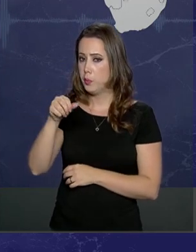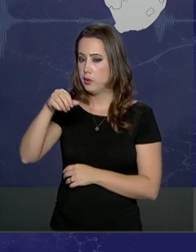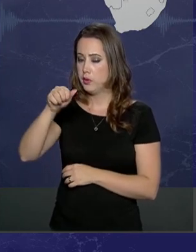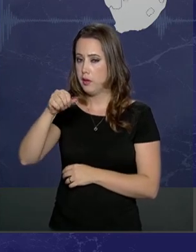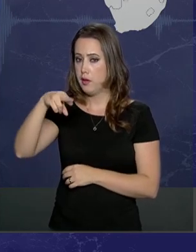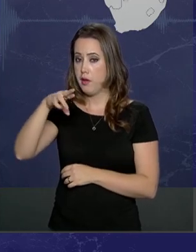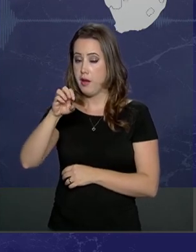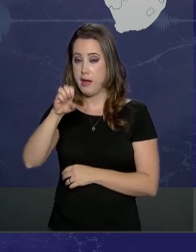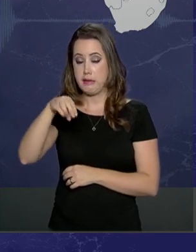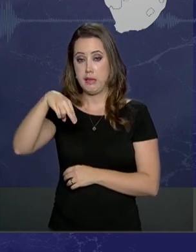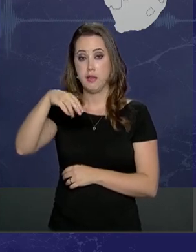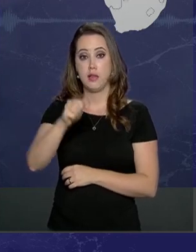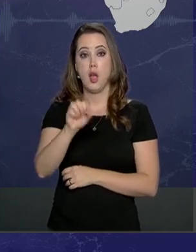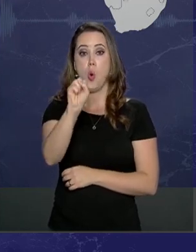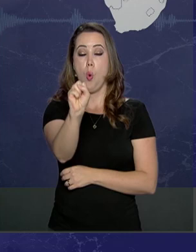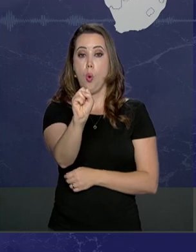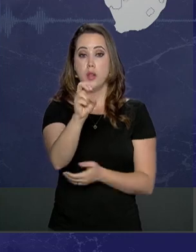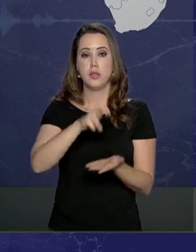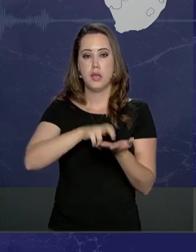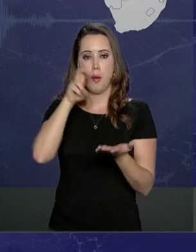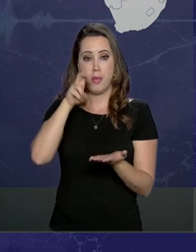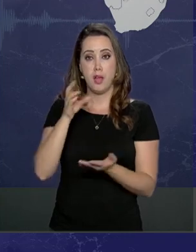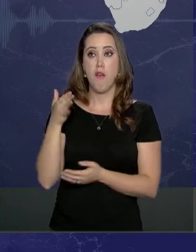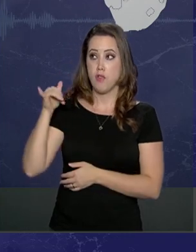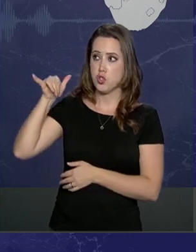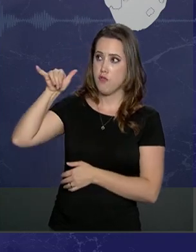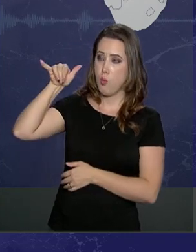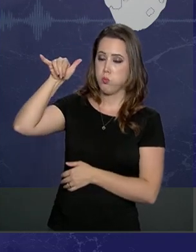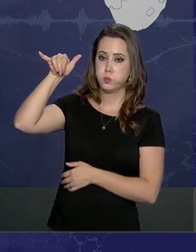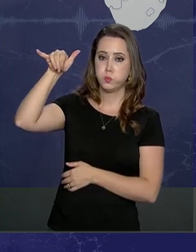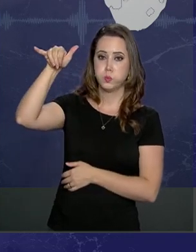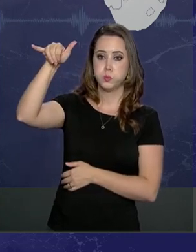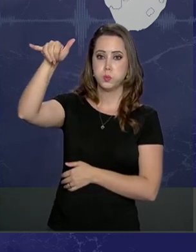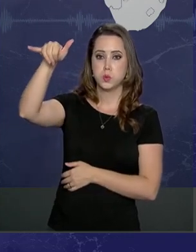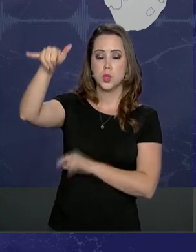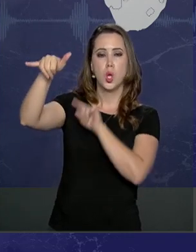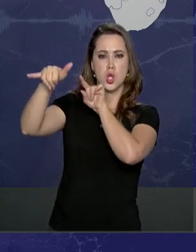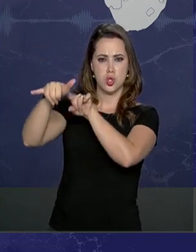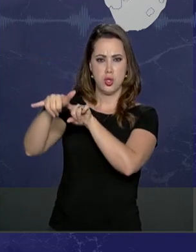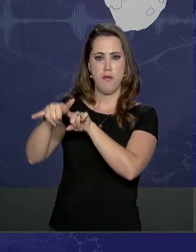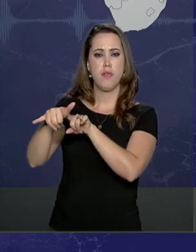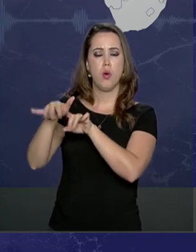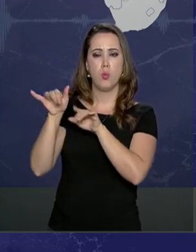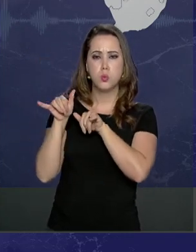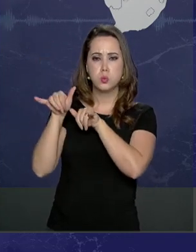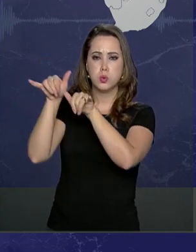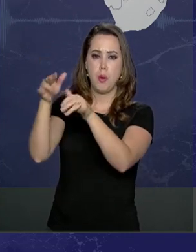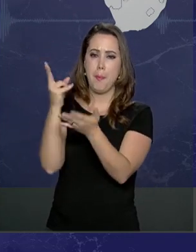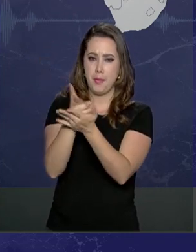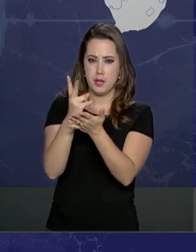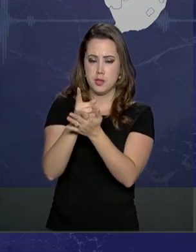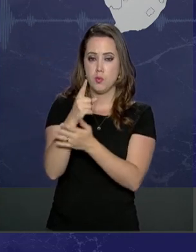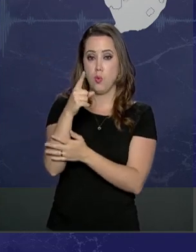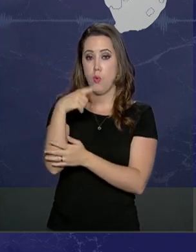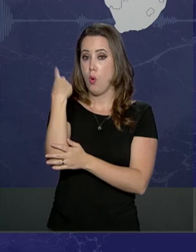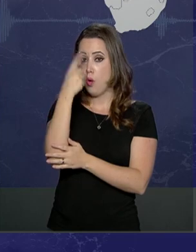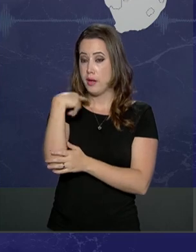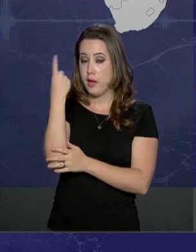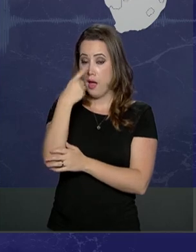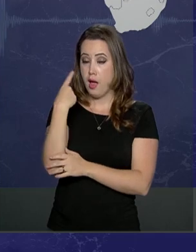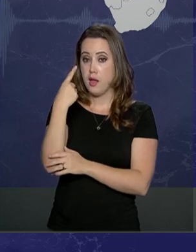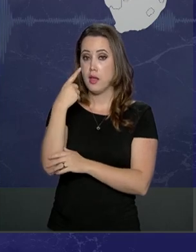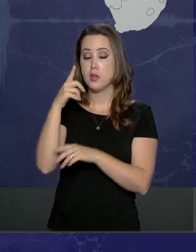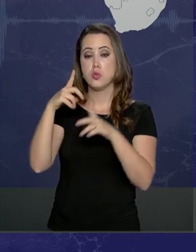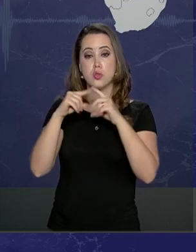terça-feira no Hércules da Força Aérea Brasileira. Lembrando que estamos no mesmo curso horário de Brasília, mas essa é apenas uma